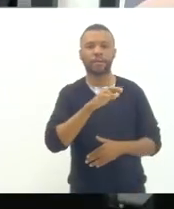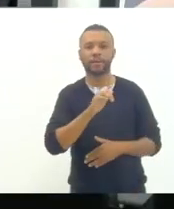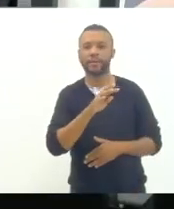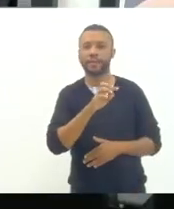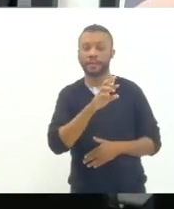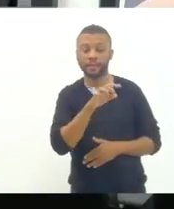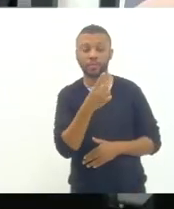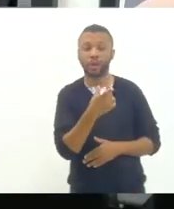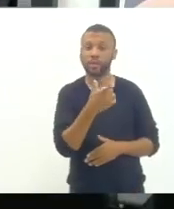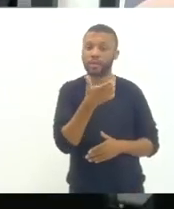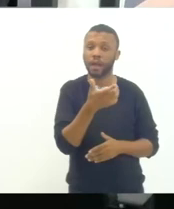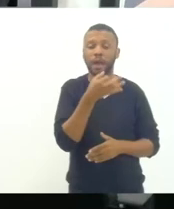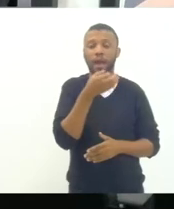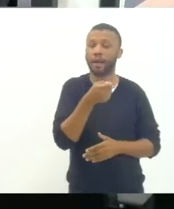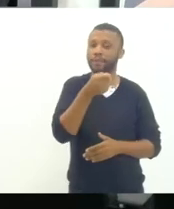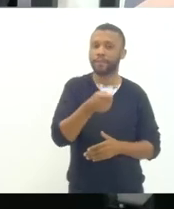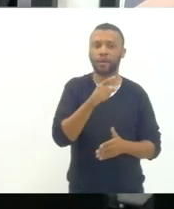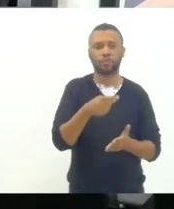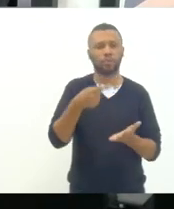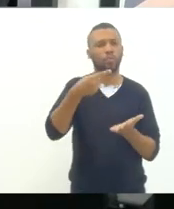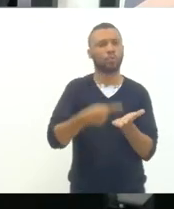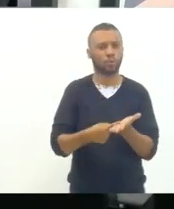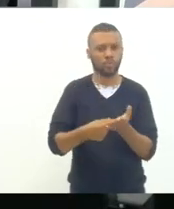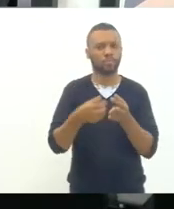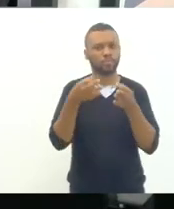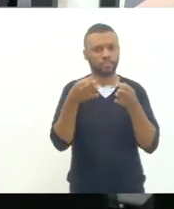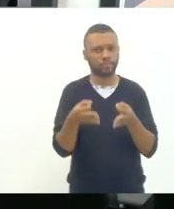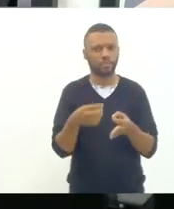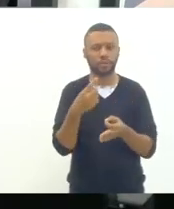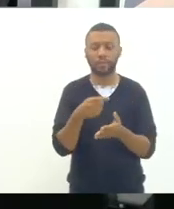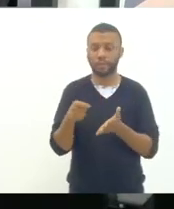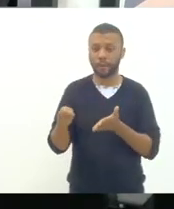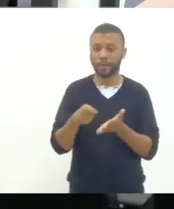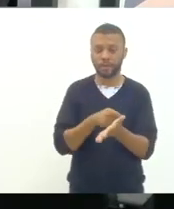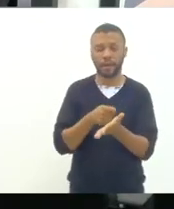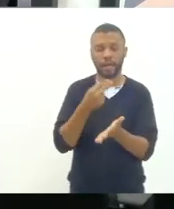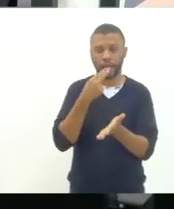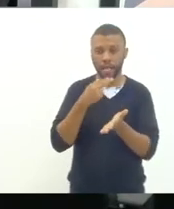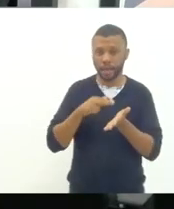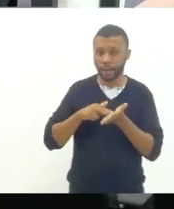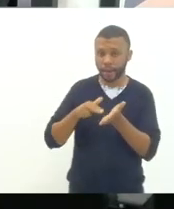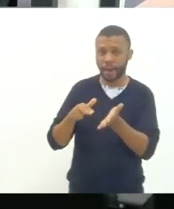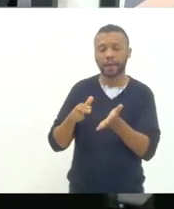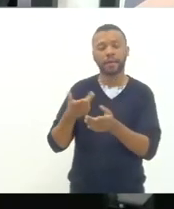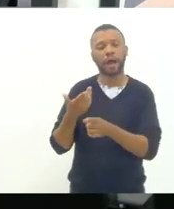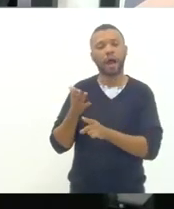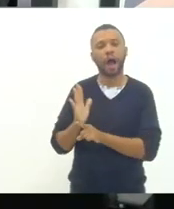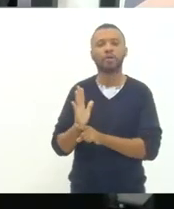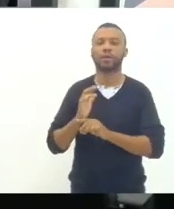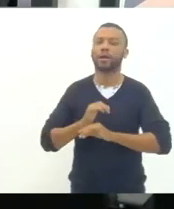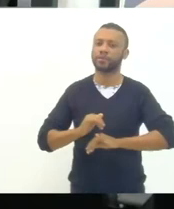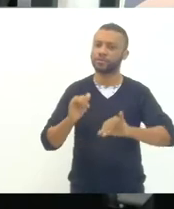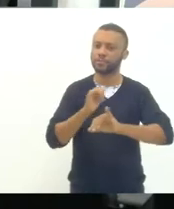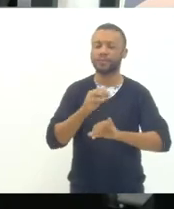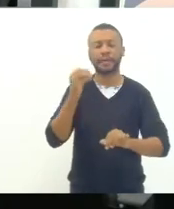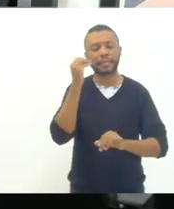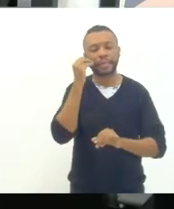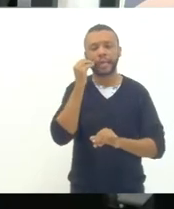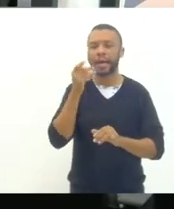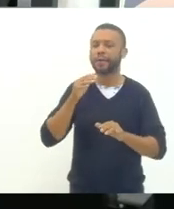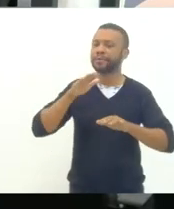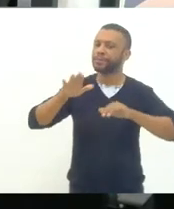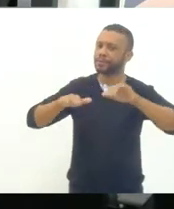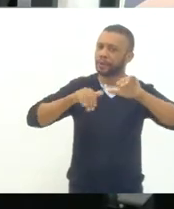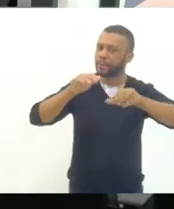antemão a gente reafirma o nosso compromisso vamos assinar a carta vamos ajudar a divulgá-la e vamos tentar envolver o maior número